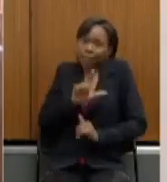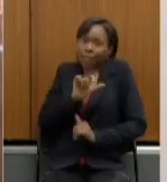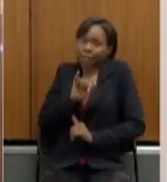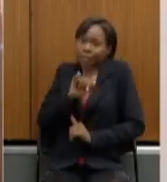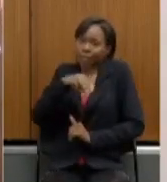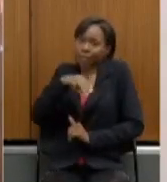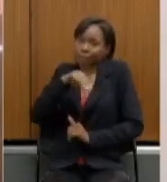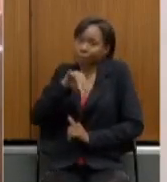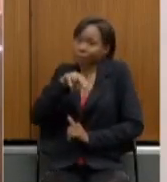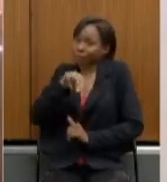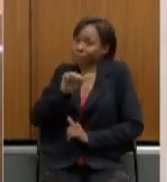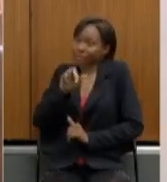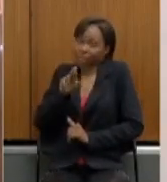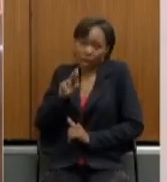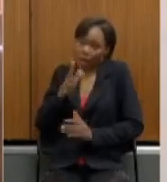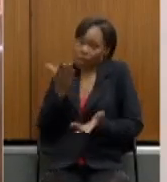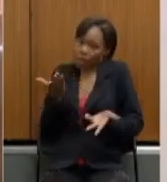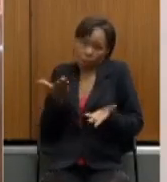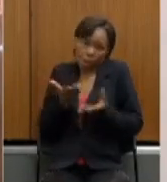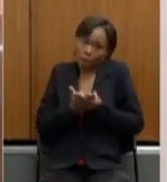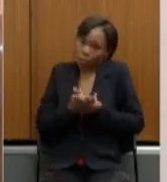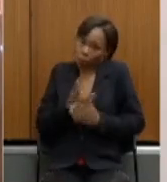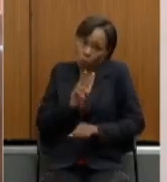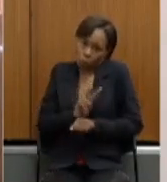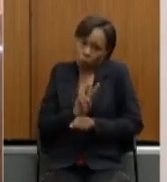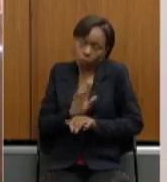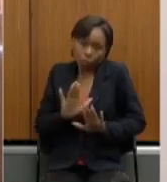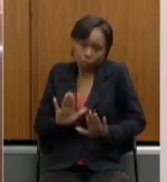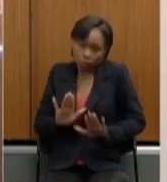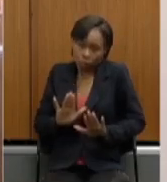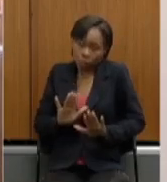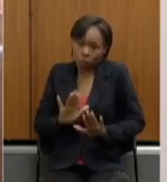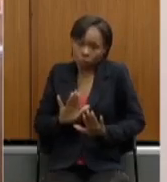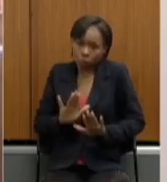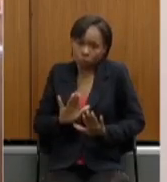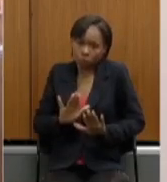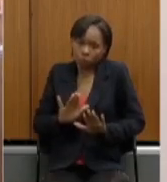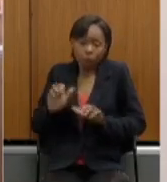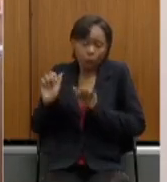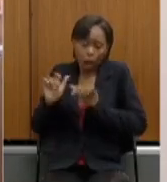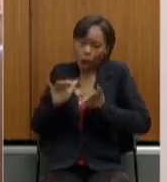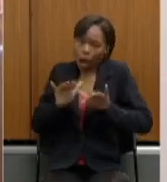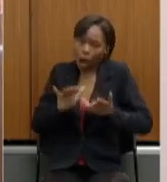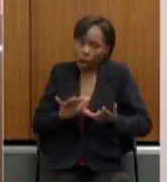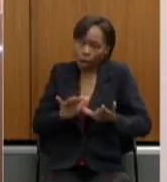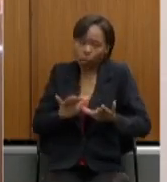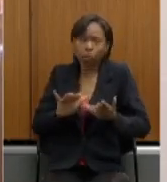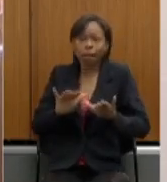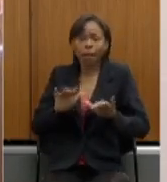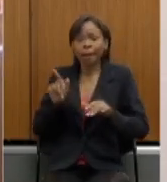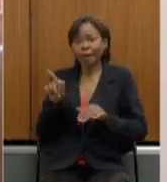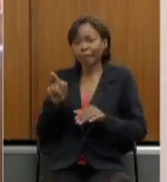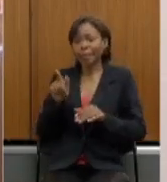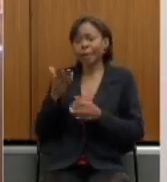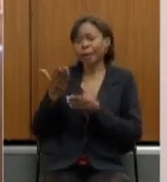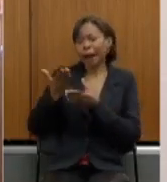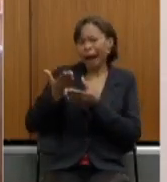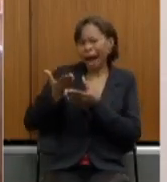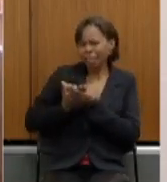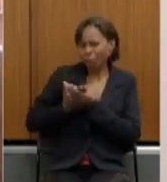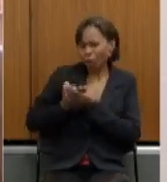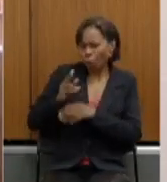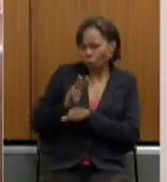porque a gente não desejasse que entrasse os servidores estavam entrando no plenário apenas essa eliminar ela ensejou